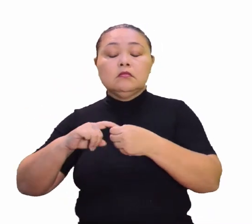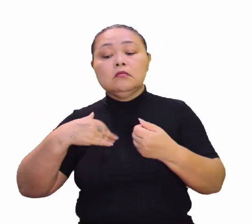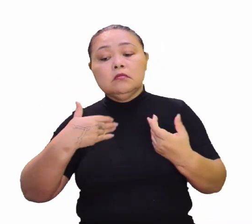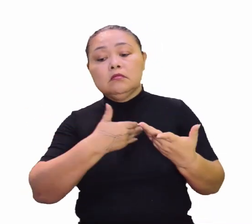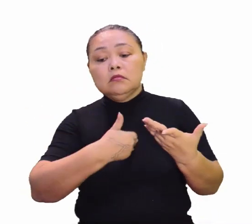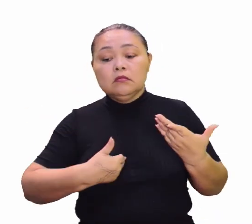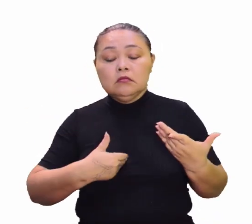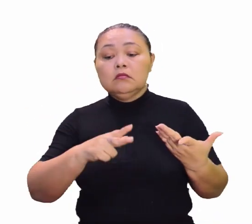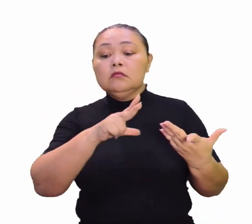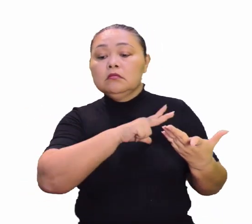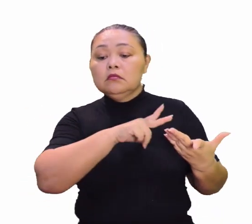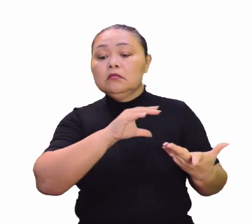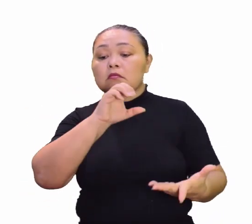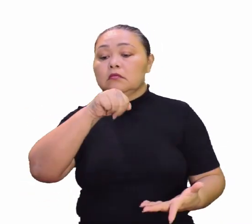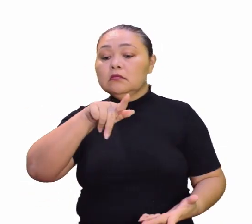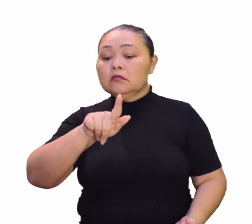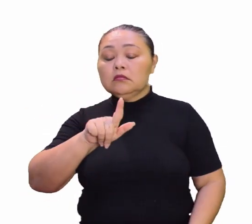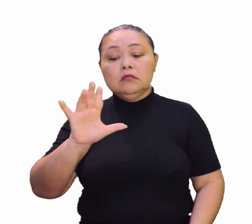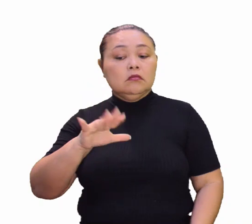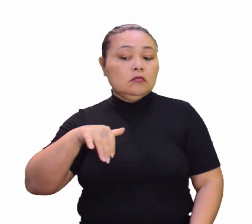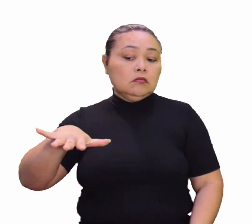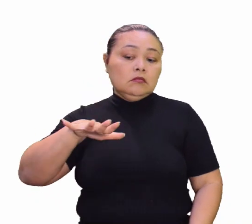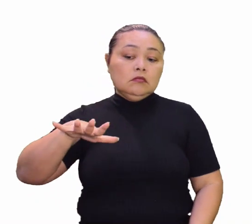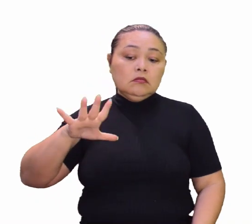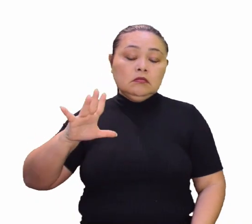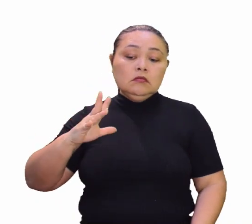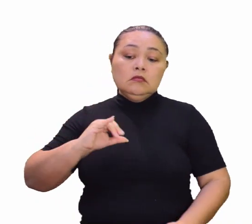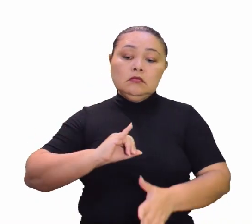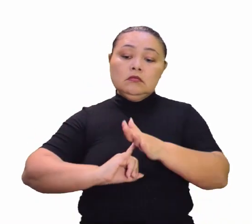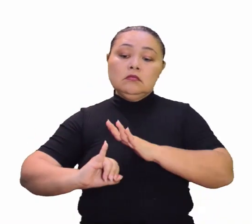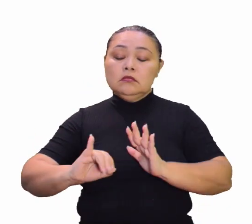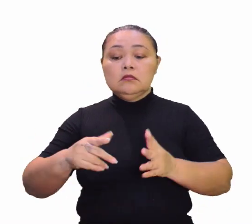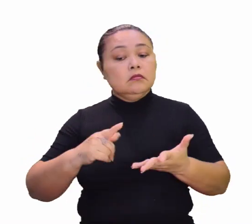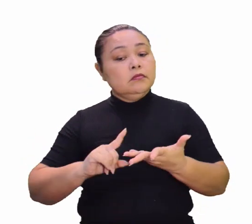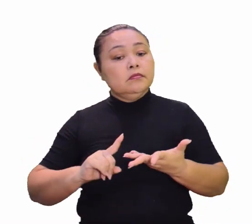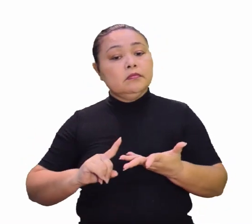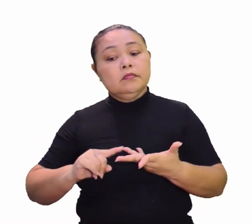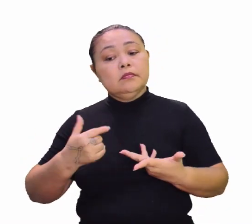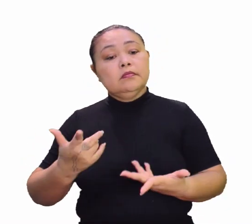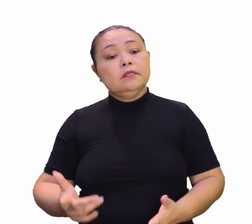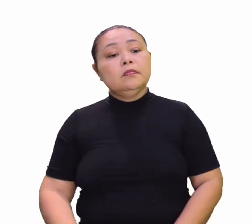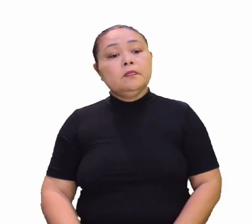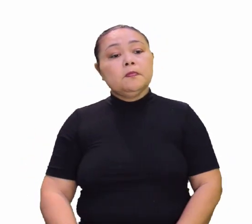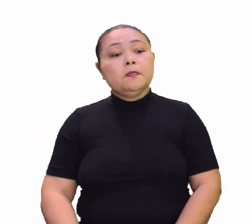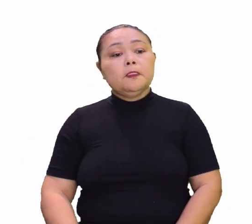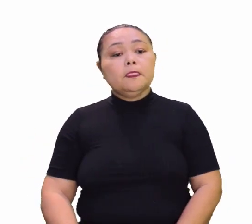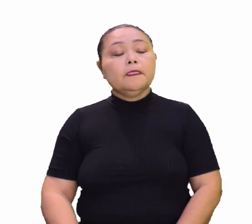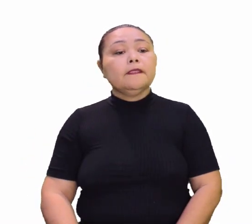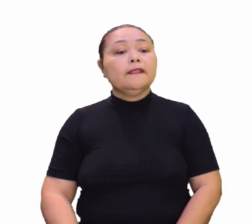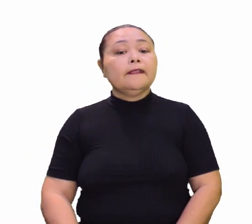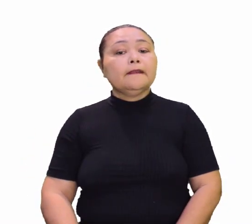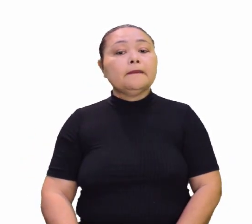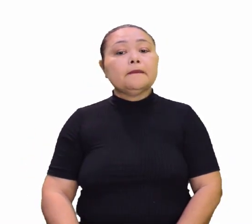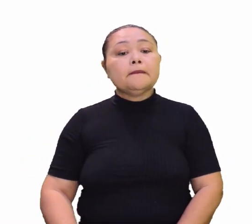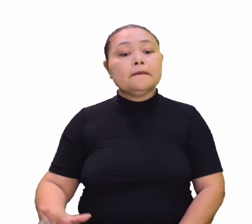público, privado. Pode ser ONG, uma instituição privada e etc. Exato, professor.